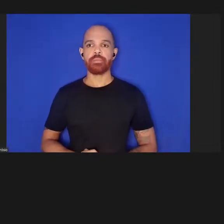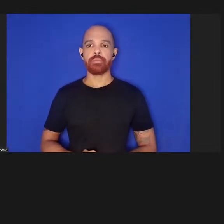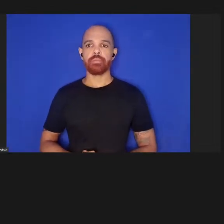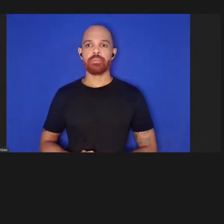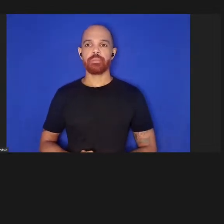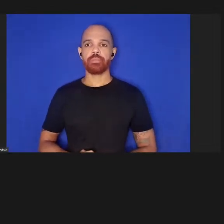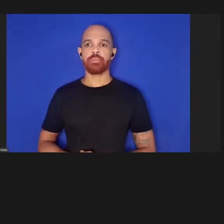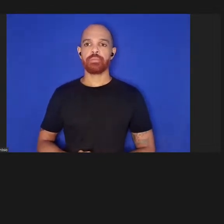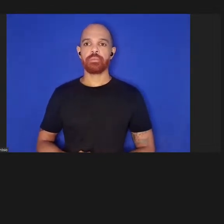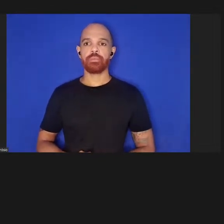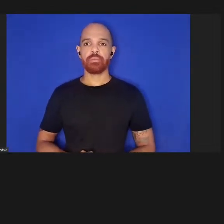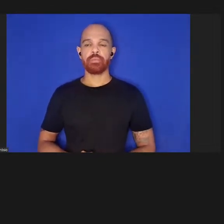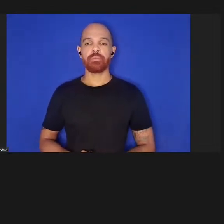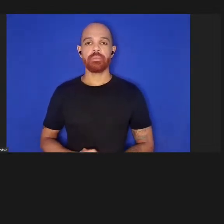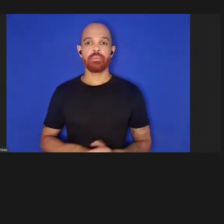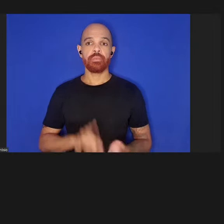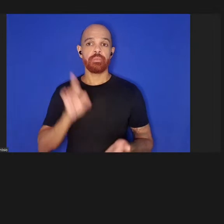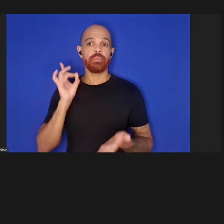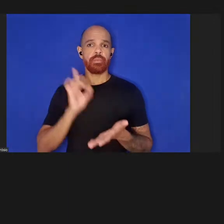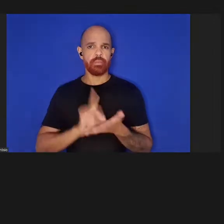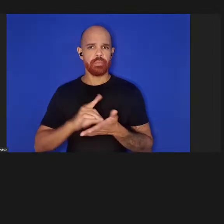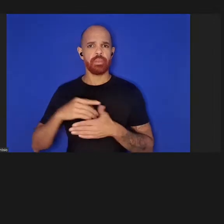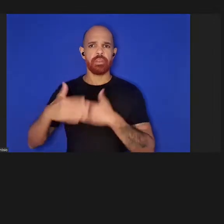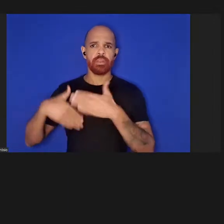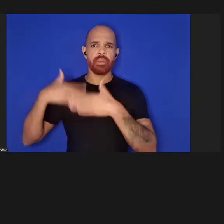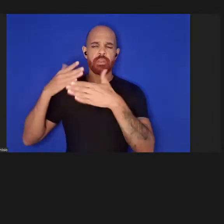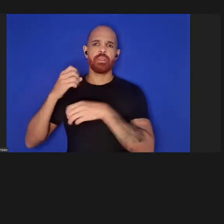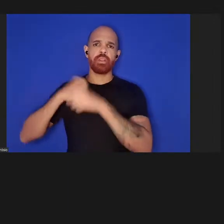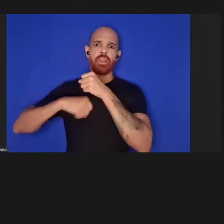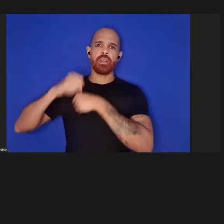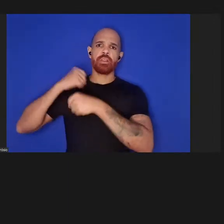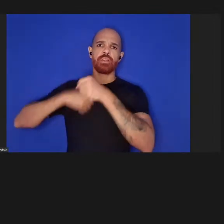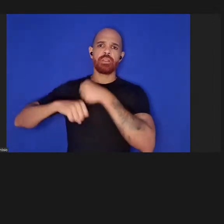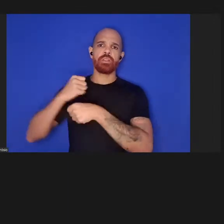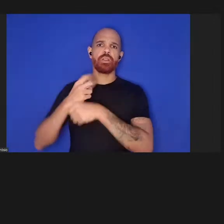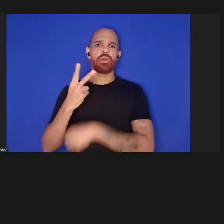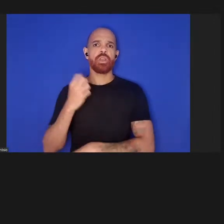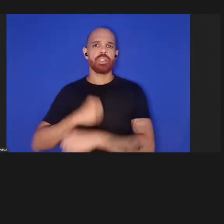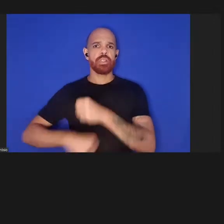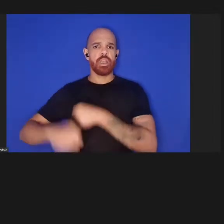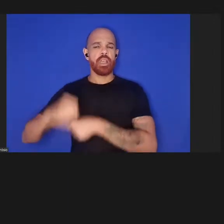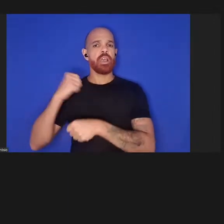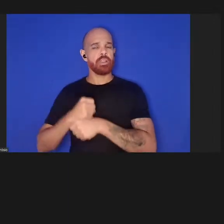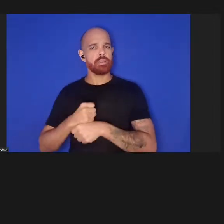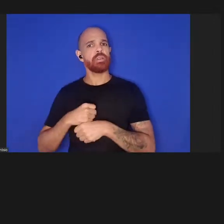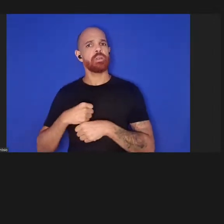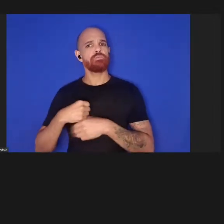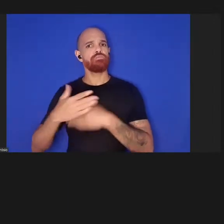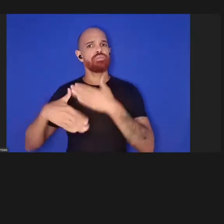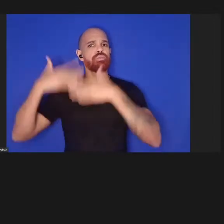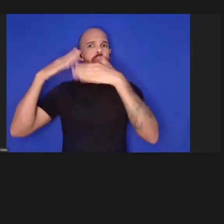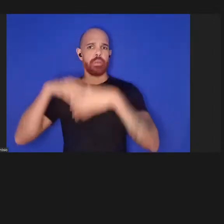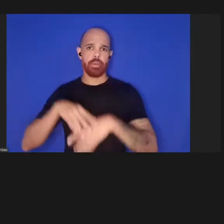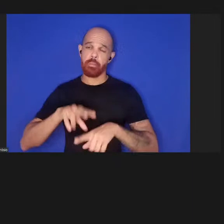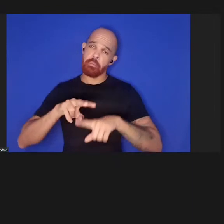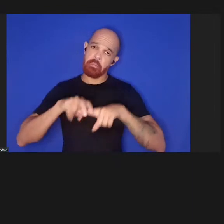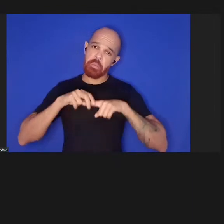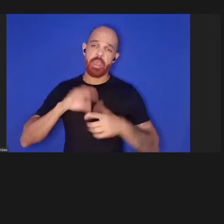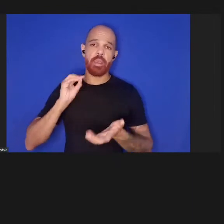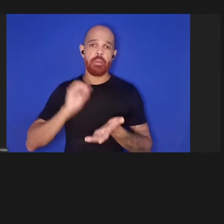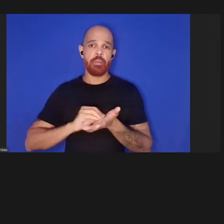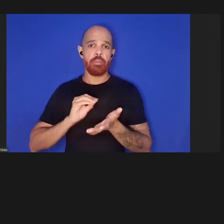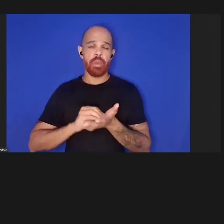realmente se desenvolveu muito nesses últimos dois anos provavelmente por causa da necessidade de acelerar esse